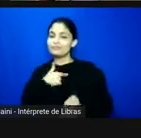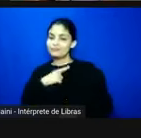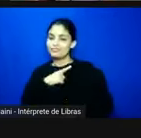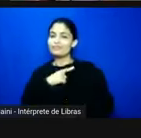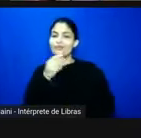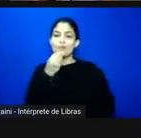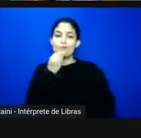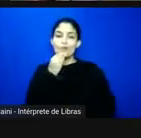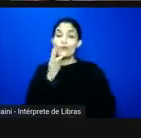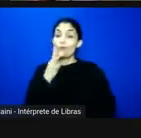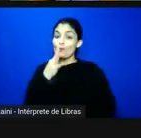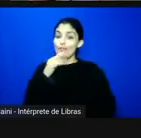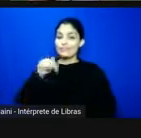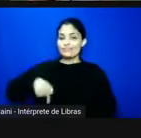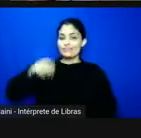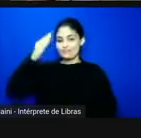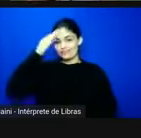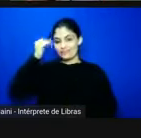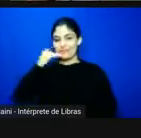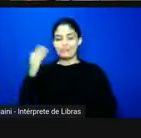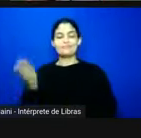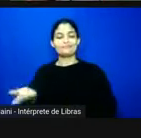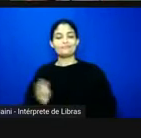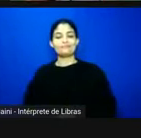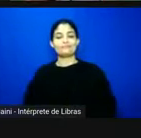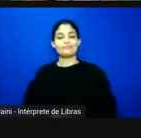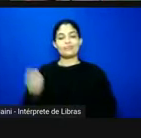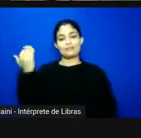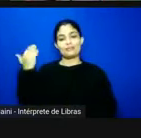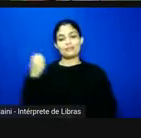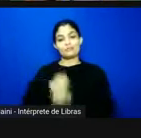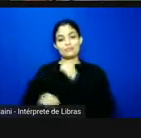de conhecer a cidade de Santa Maria no ano passado